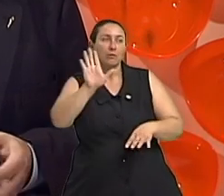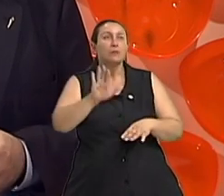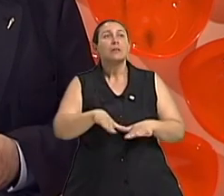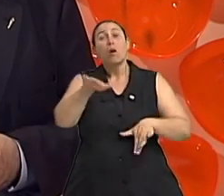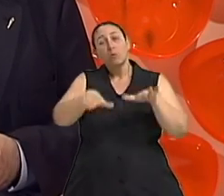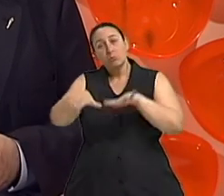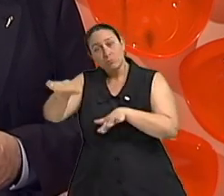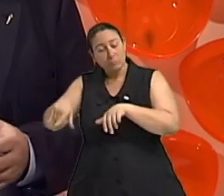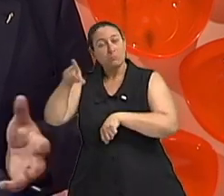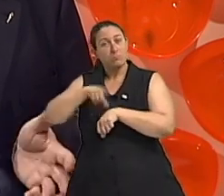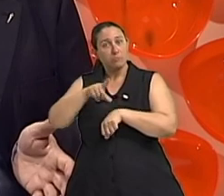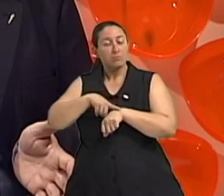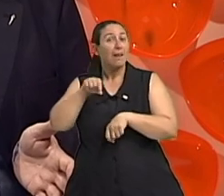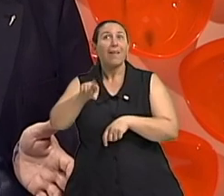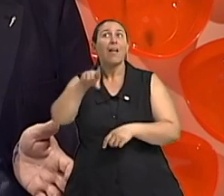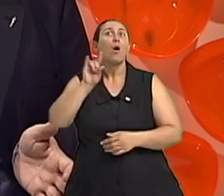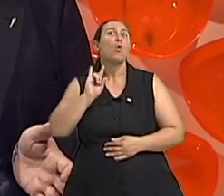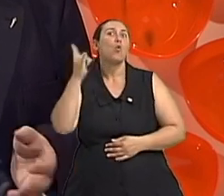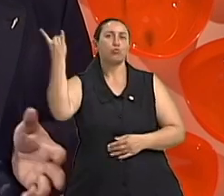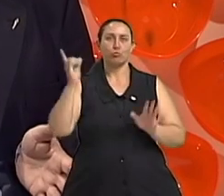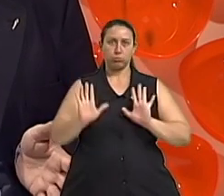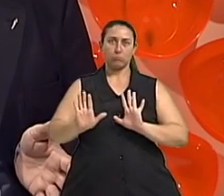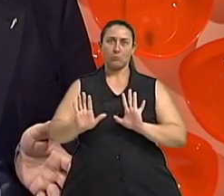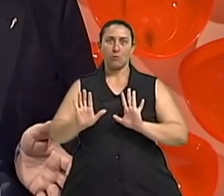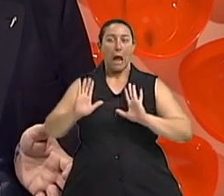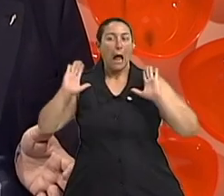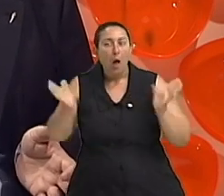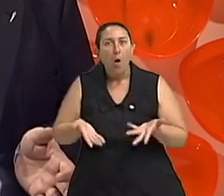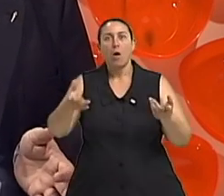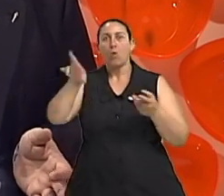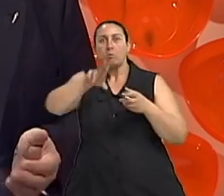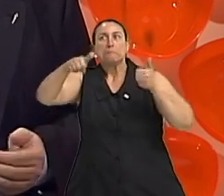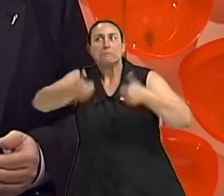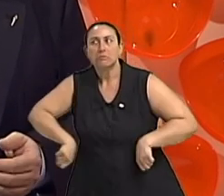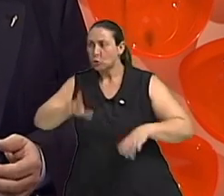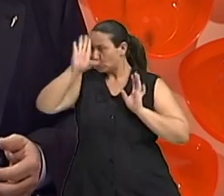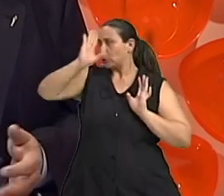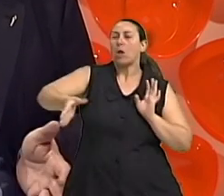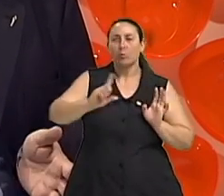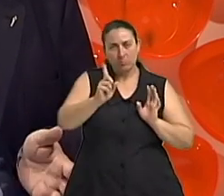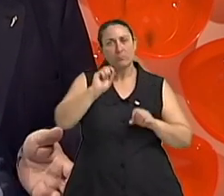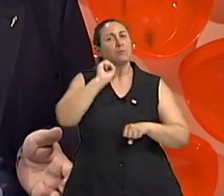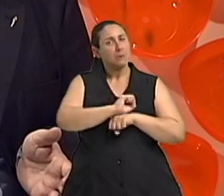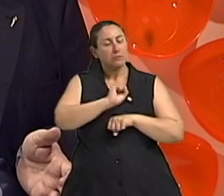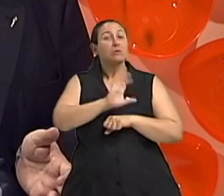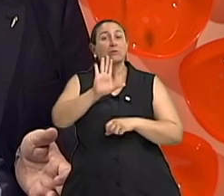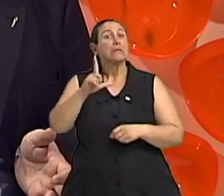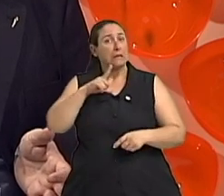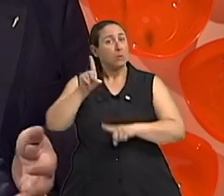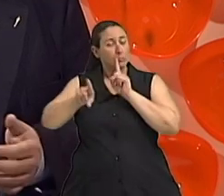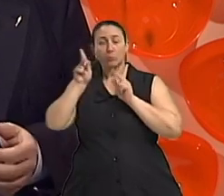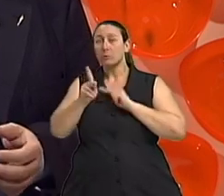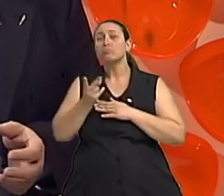circunstâncias é a última solução é a última solução tem pessoas que usam absorvente o resto da